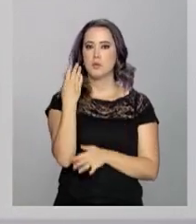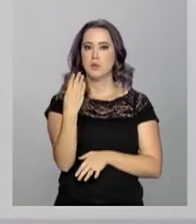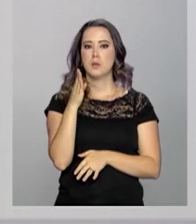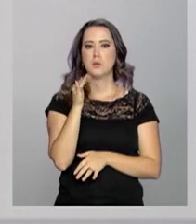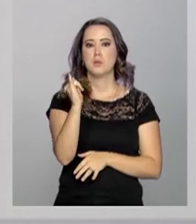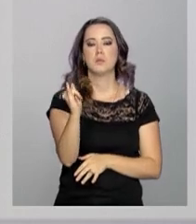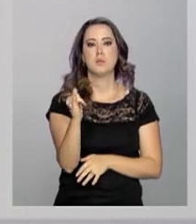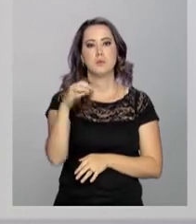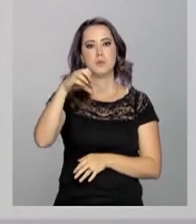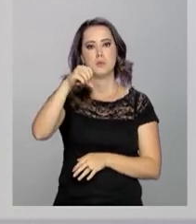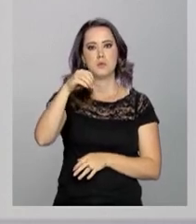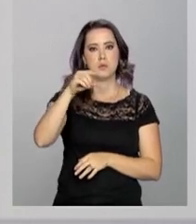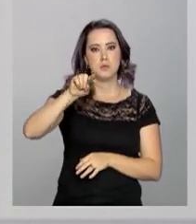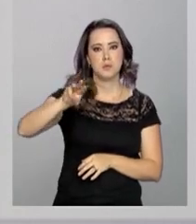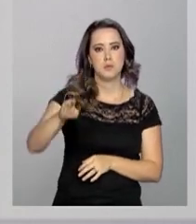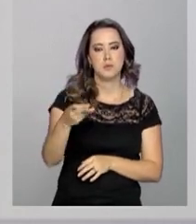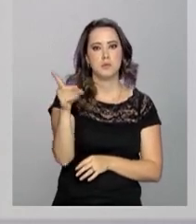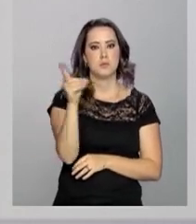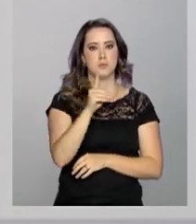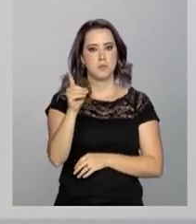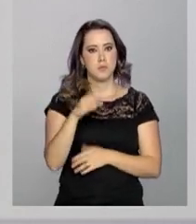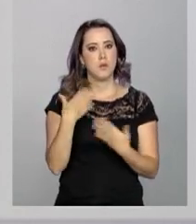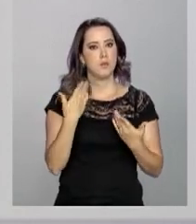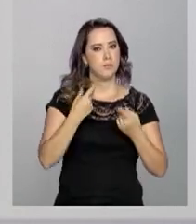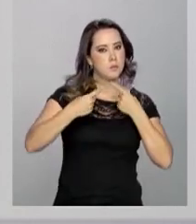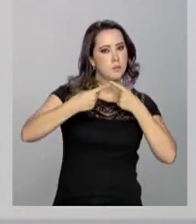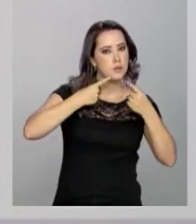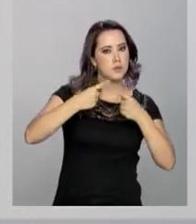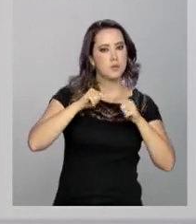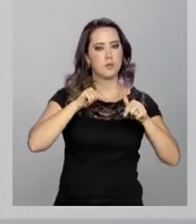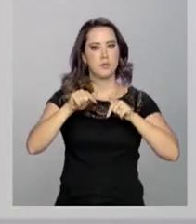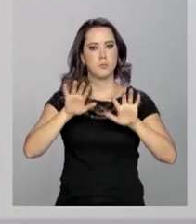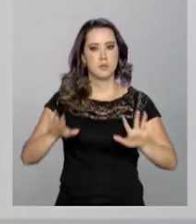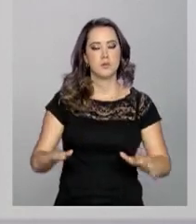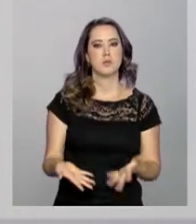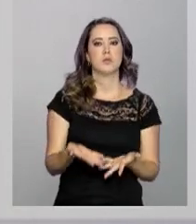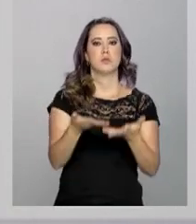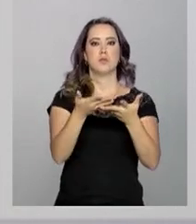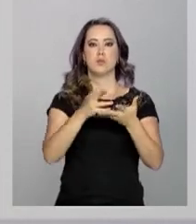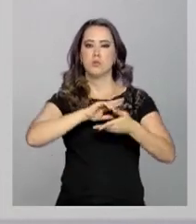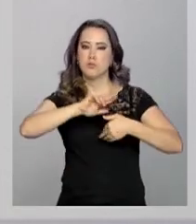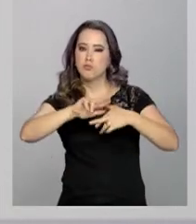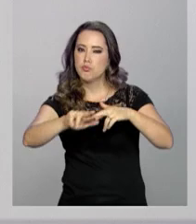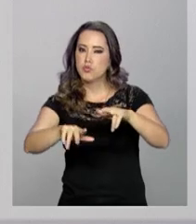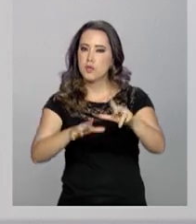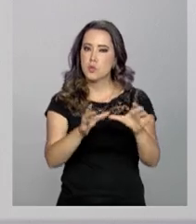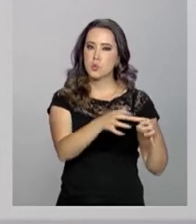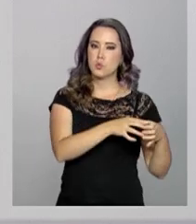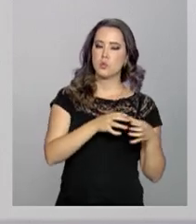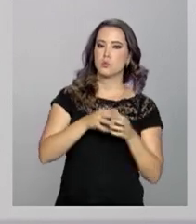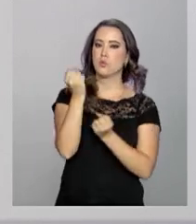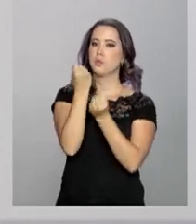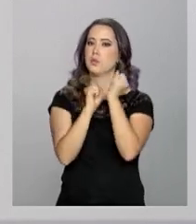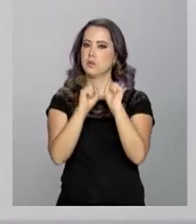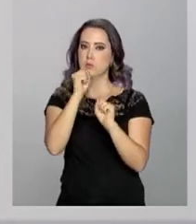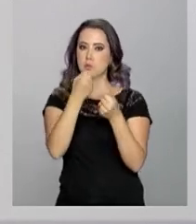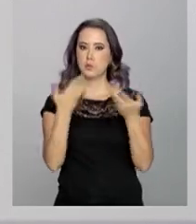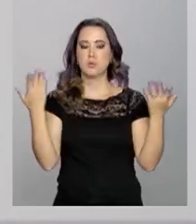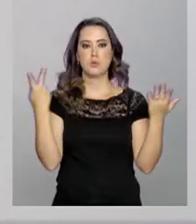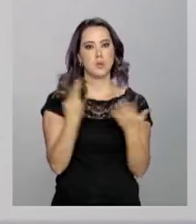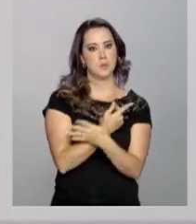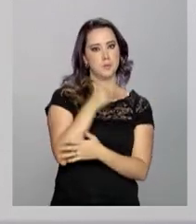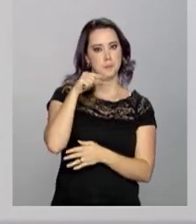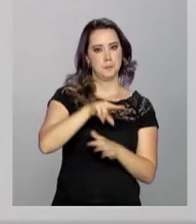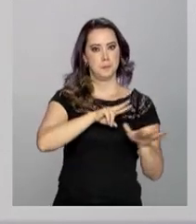e 900 milhões de dólares. E para discutir ações de incentivo à cadeia produtiva, acontece esta semana em São